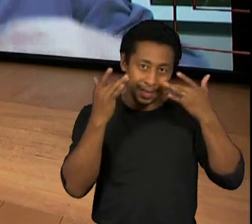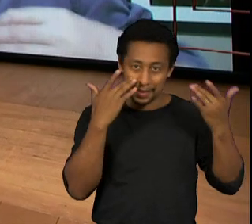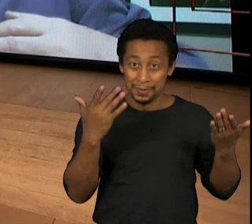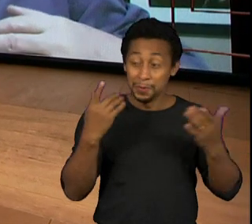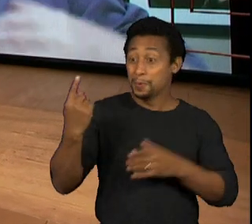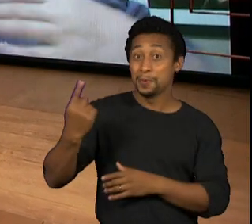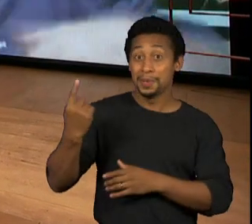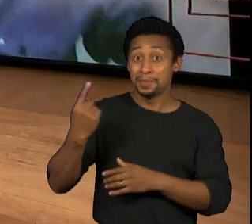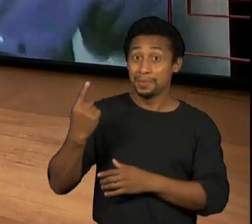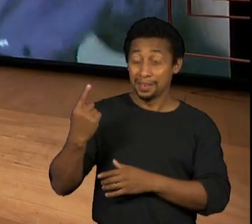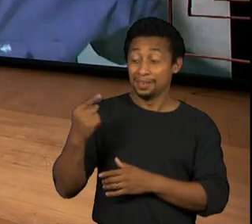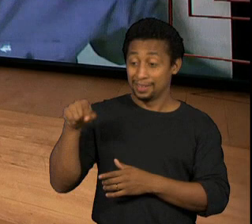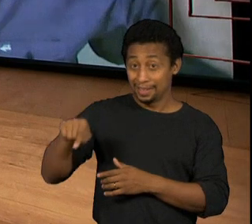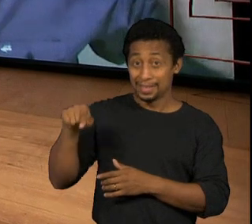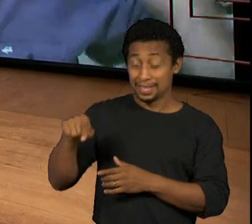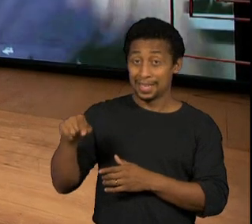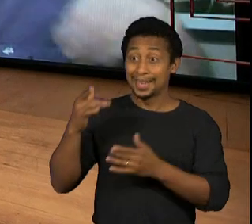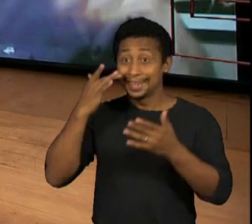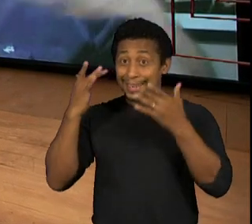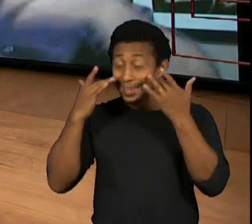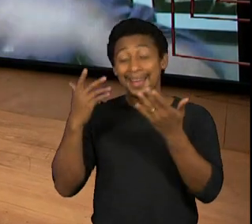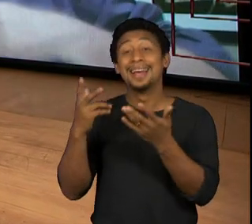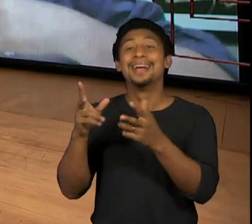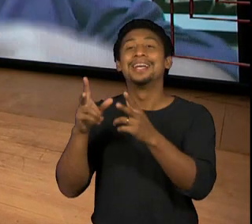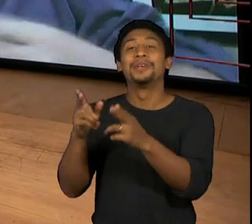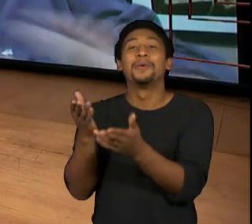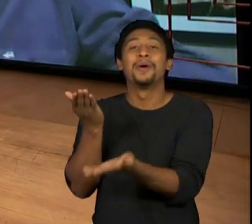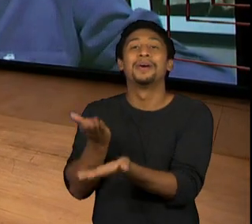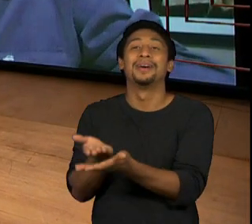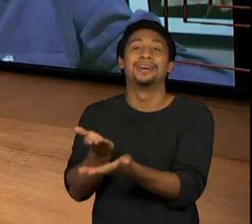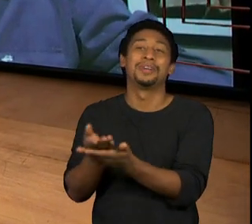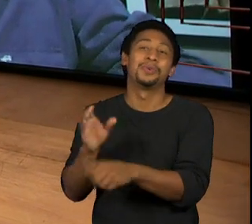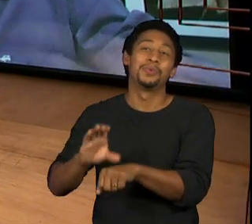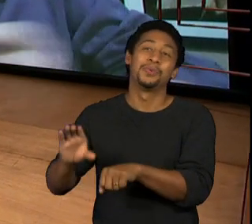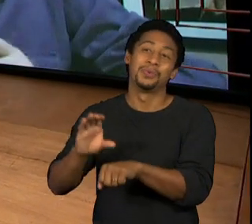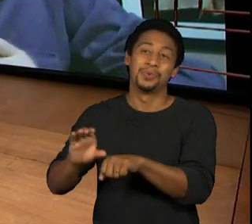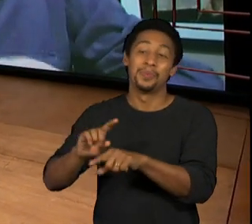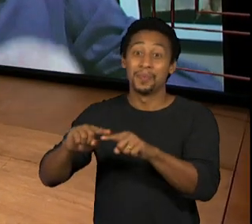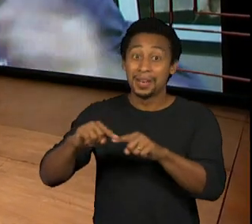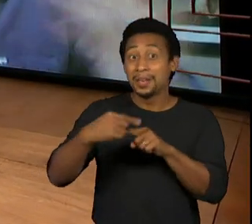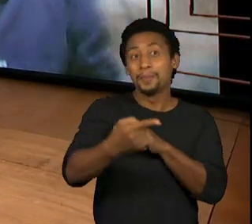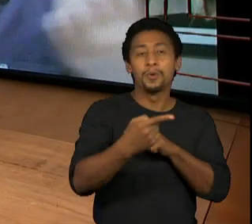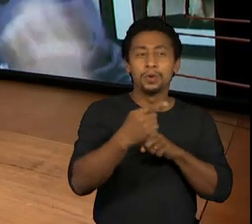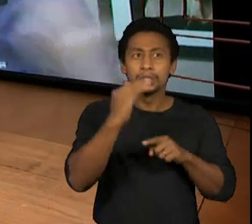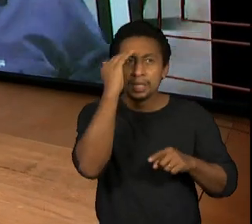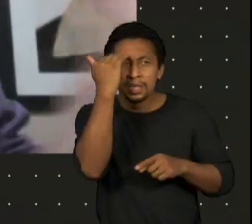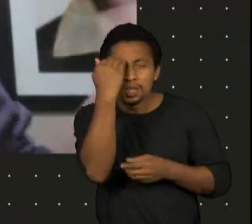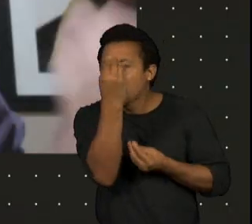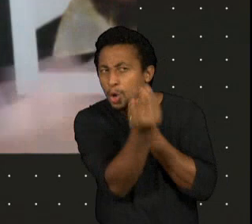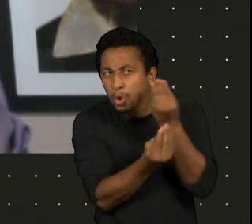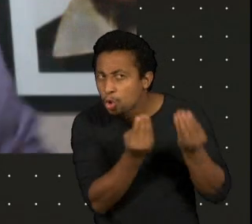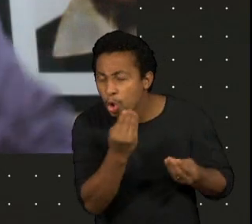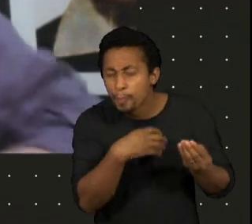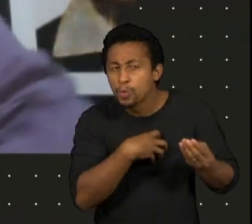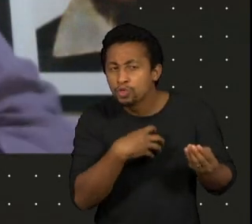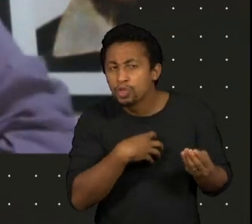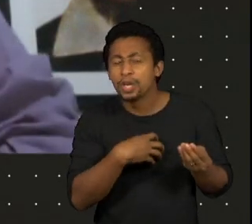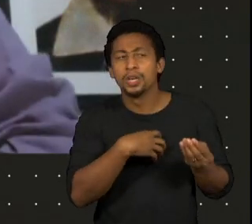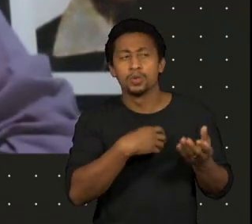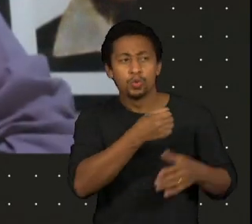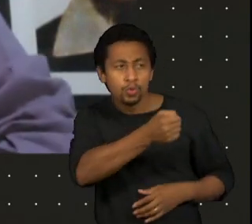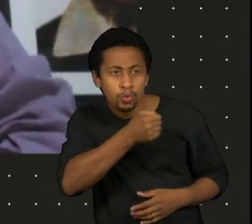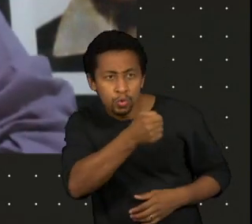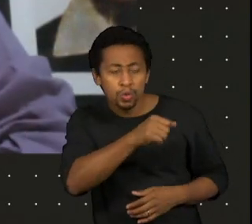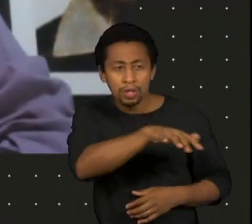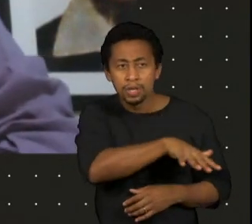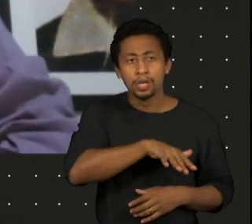uma aula, entre aspas, de como fazer teatro jornal. E eu começava até falando um texto que ele